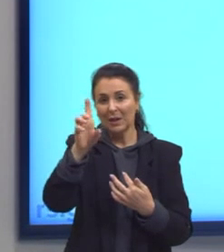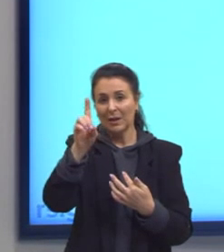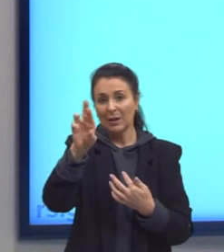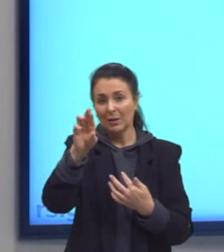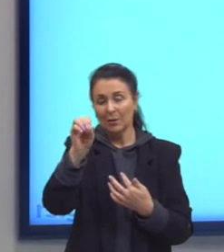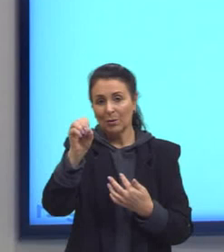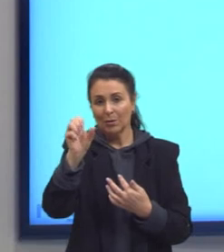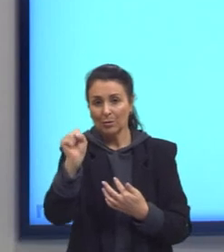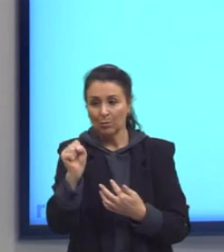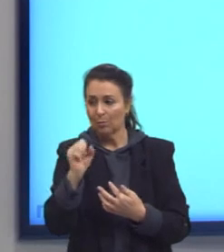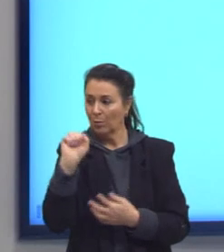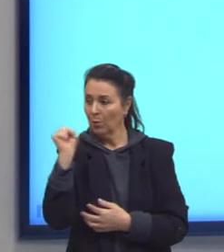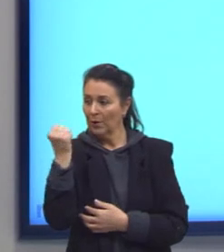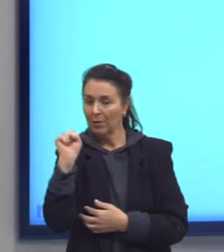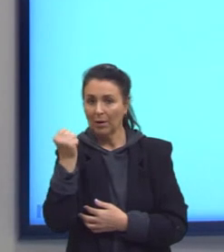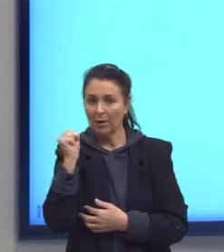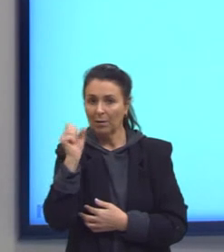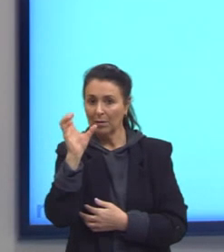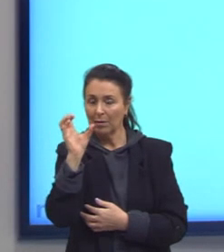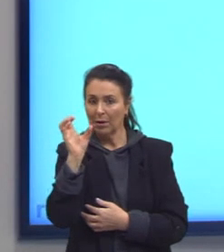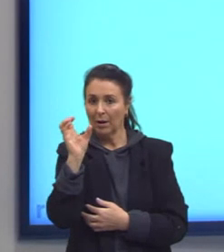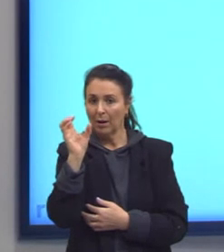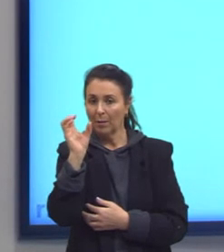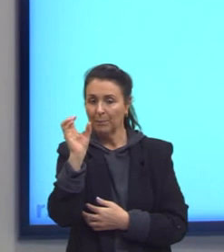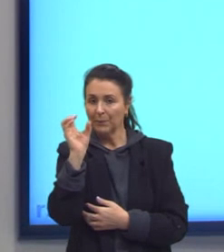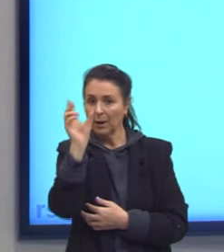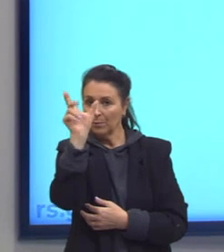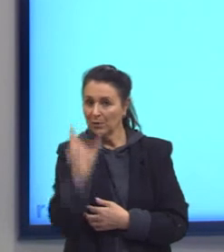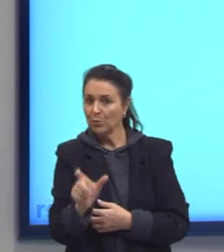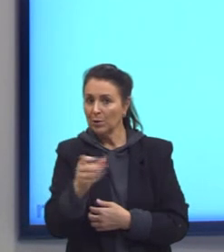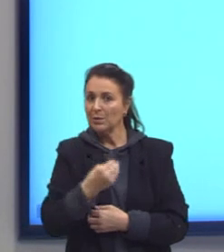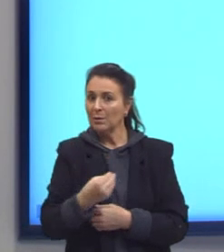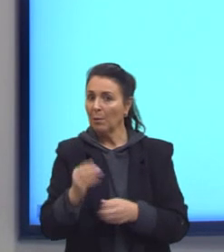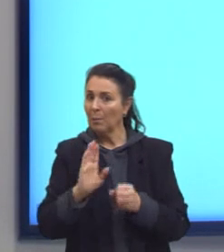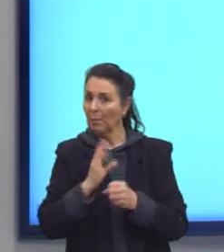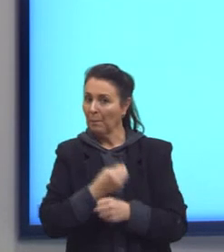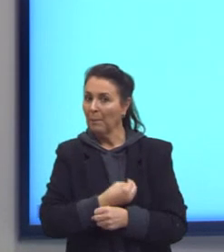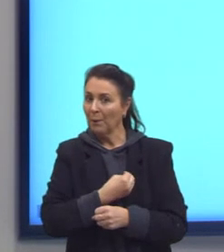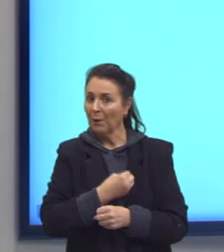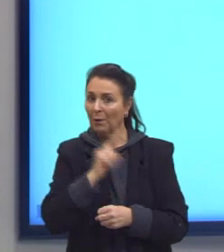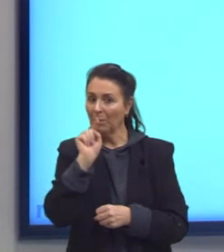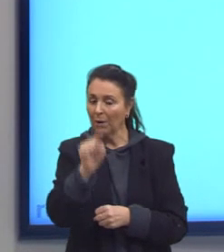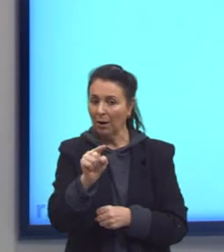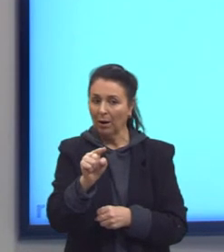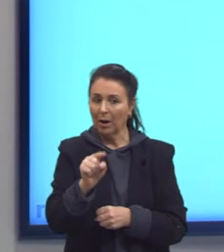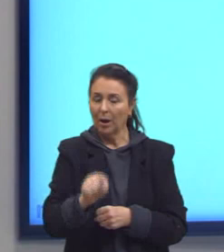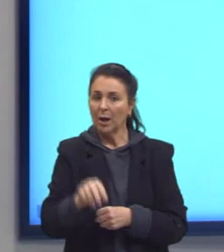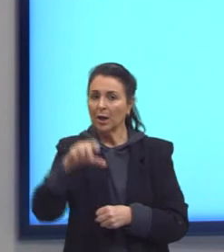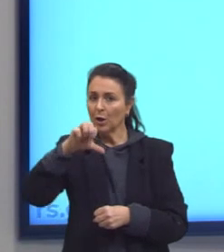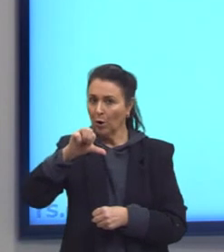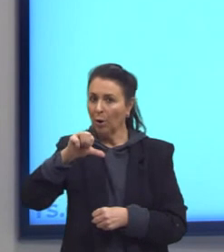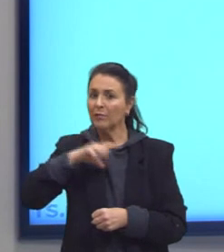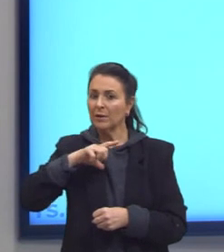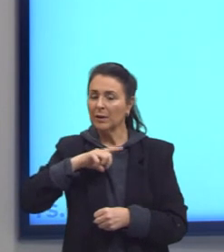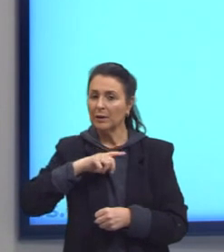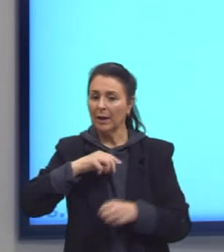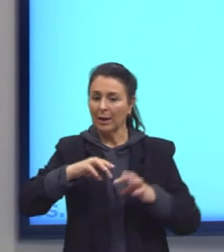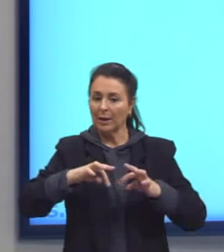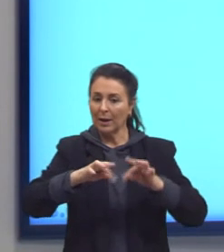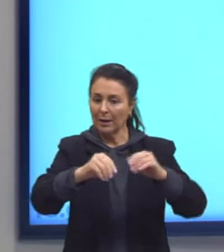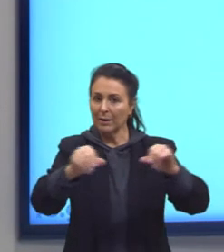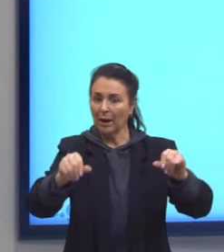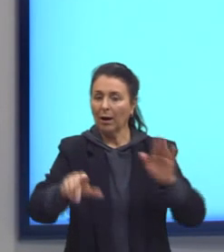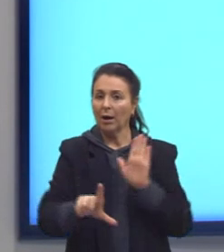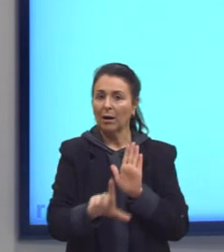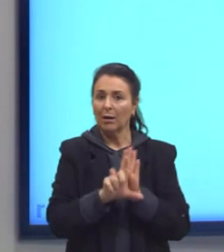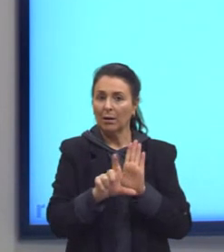80 pessoas vivem no bairro. Dessas, apenas nove detêm o título de proprietárias legais de 7,7